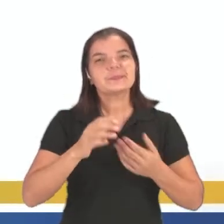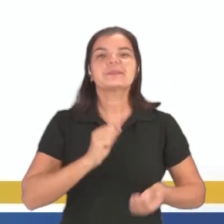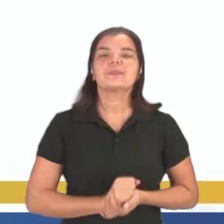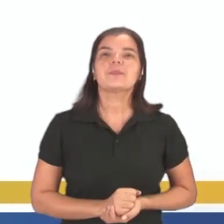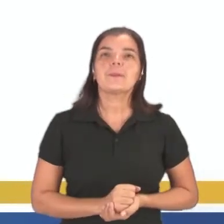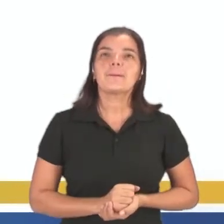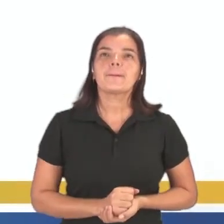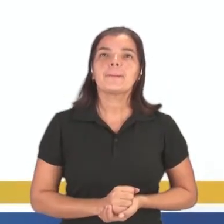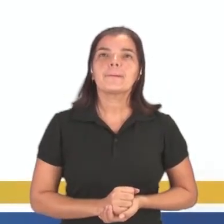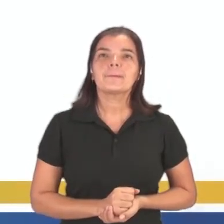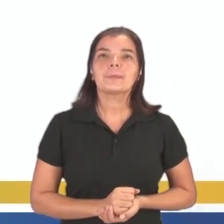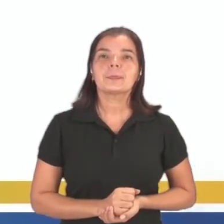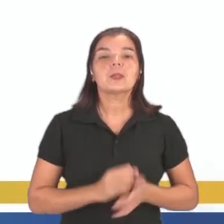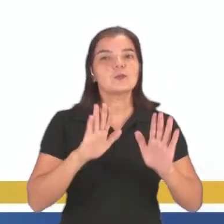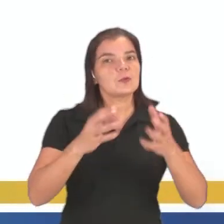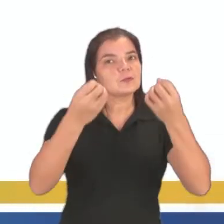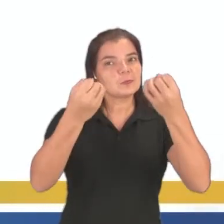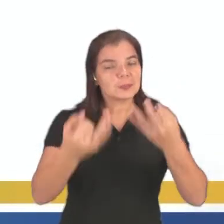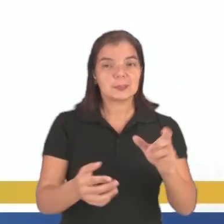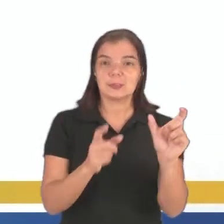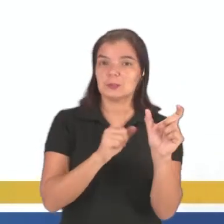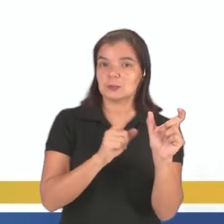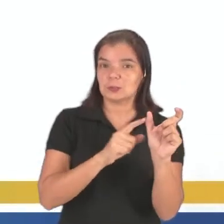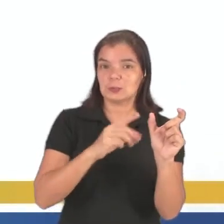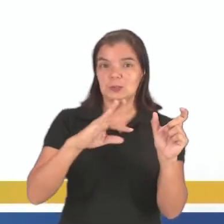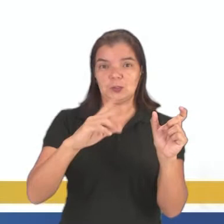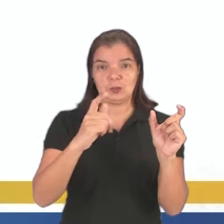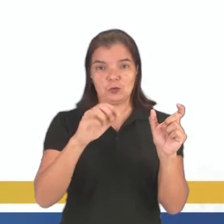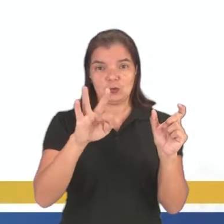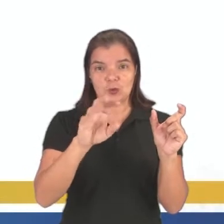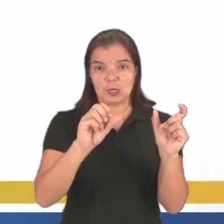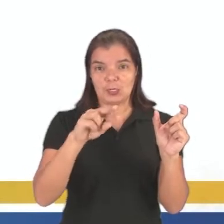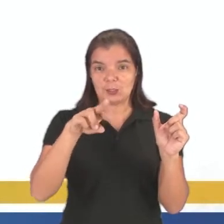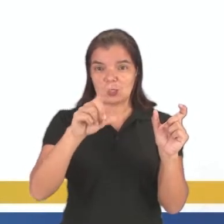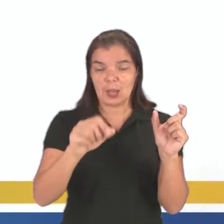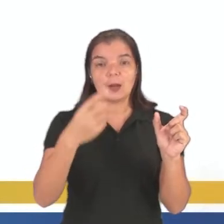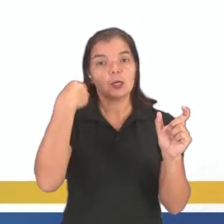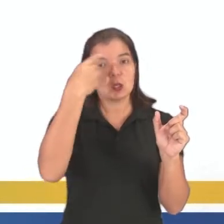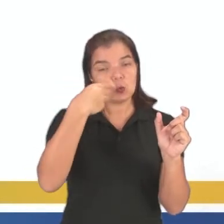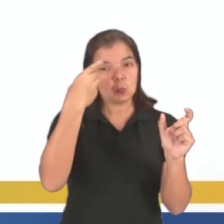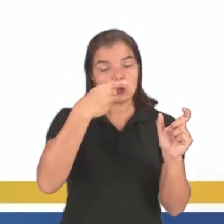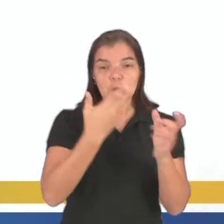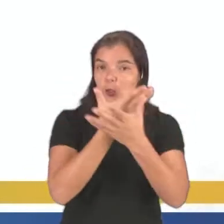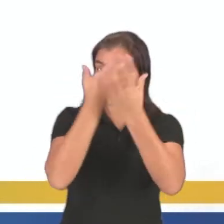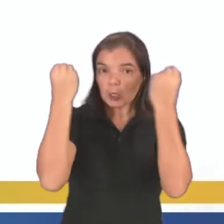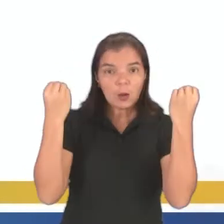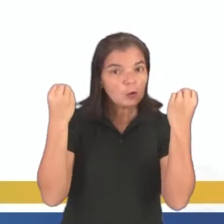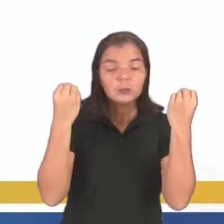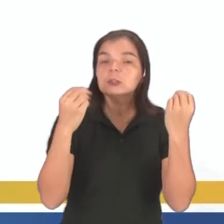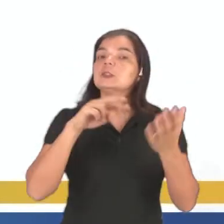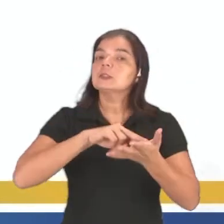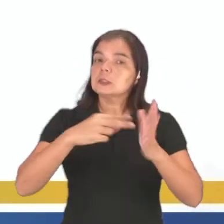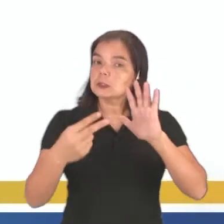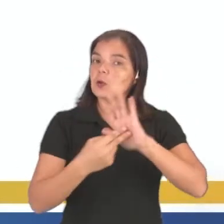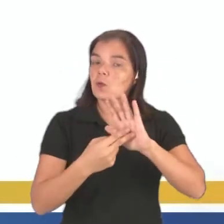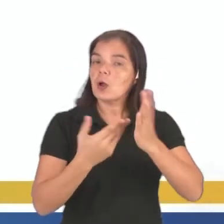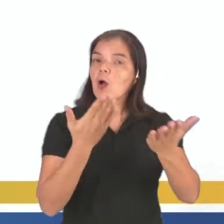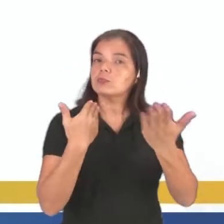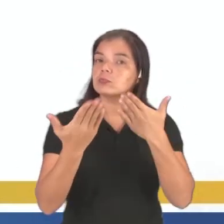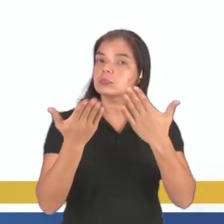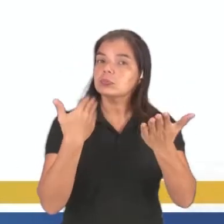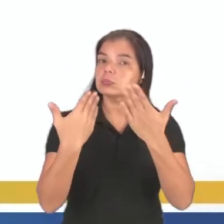Olha só. Já expliquei pra vocês a palavra chatear. Não esqueçam. Quando vocês virem. Ah, estou chateando. Quer dizer que eu estou